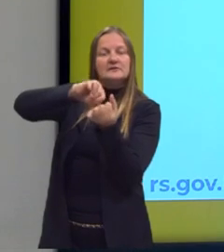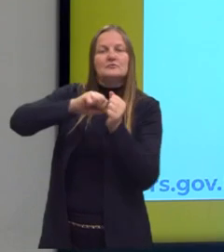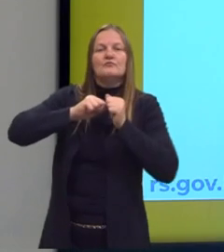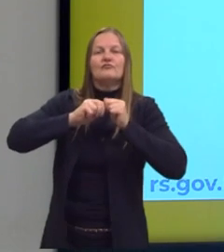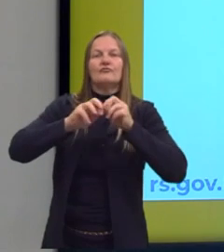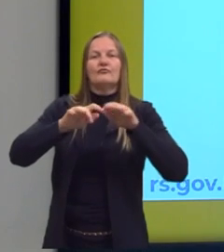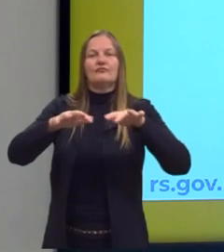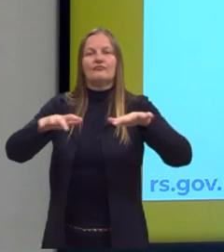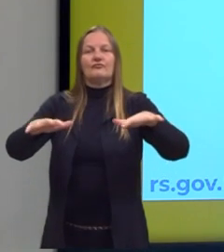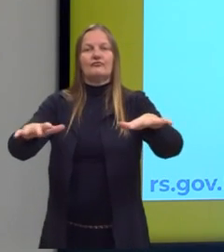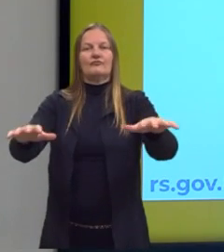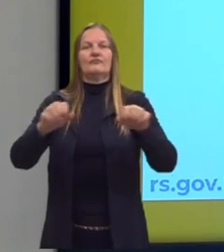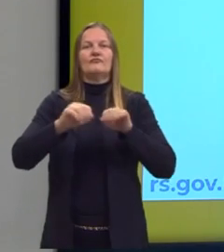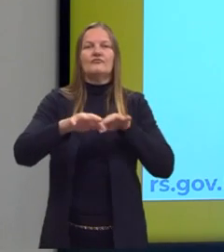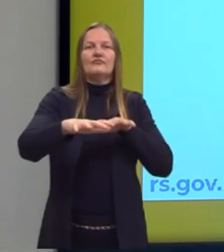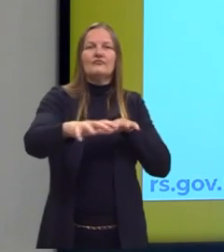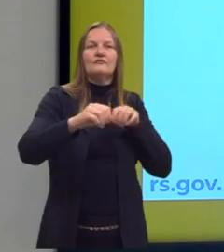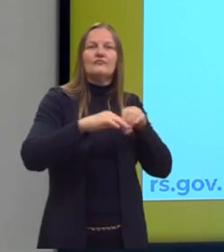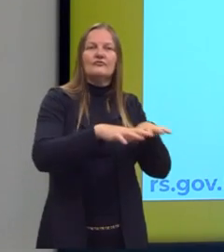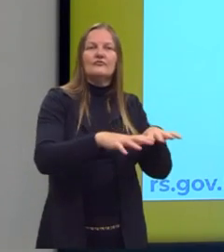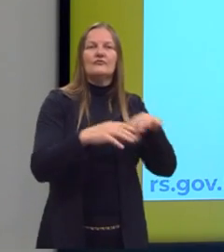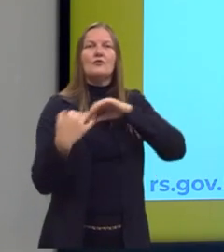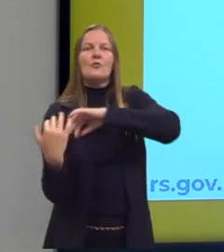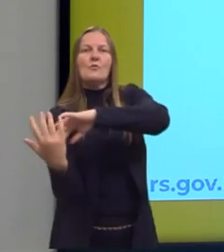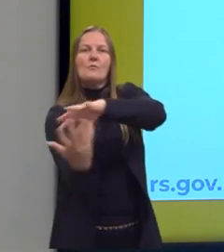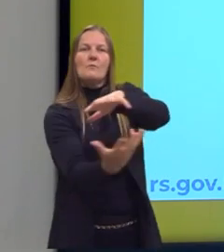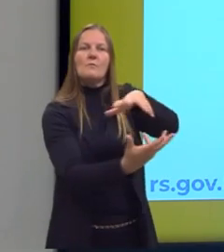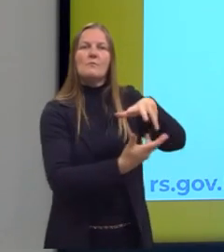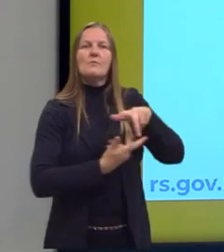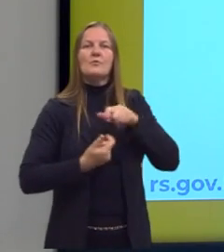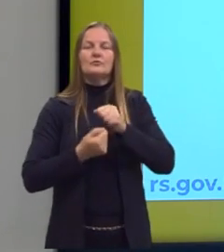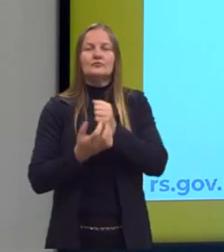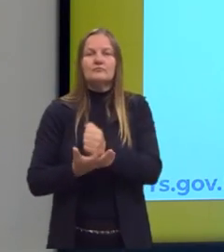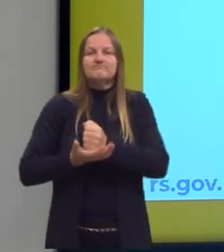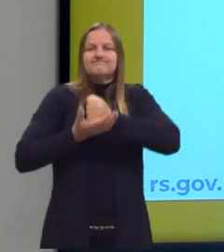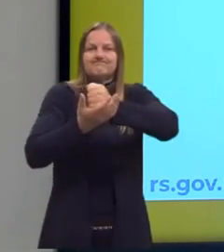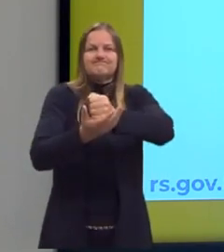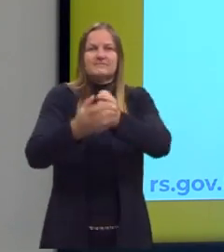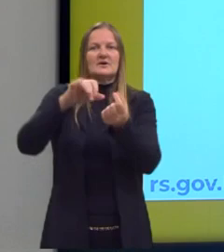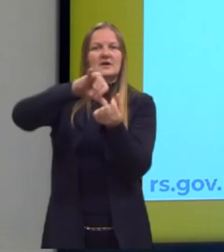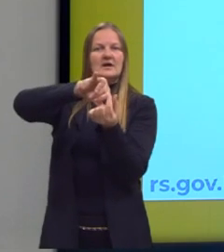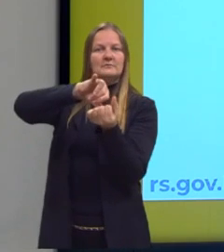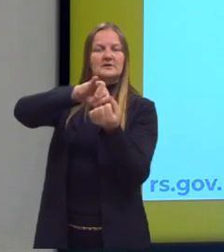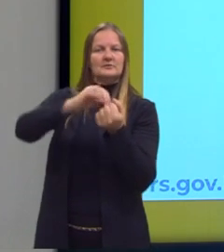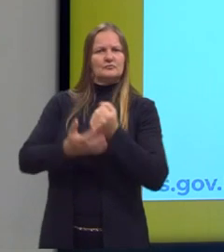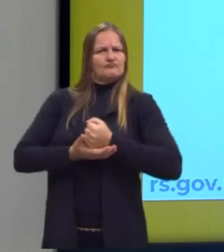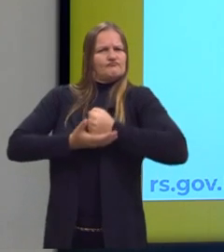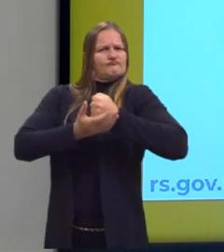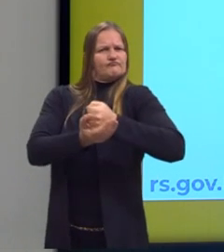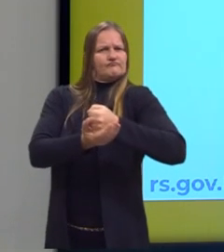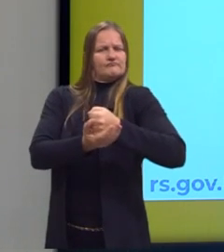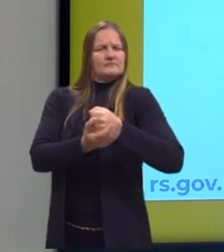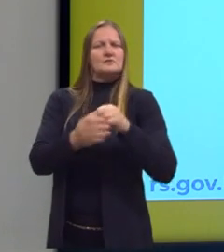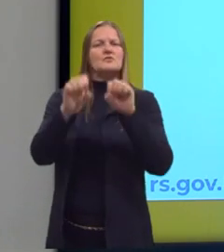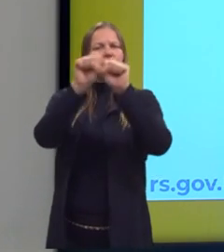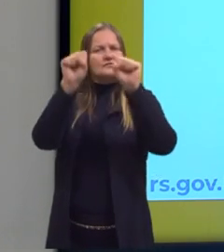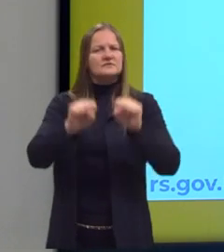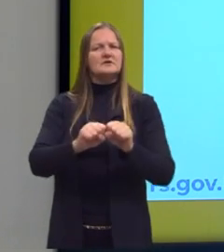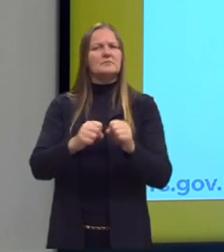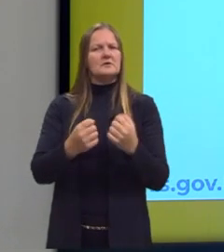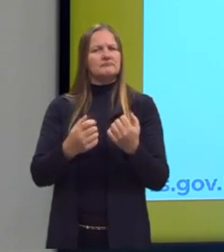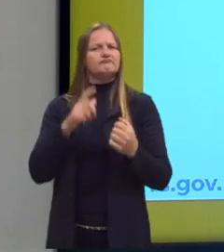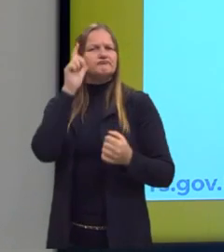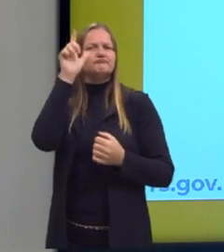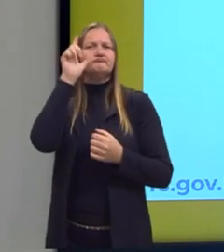elas que deram origem, mas elas deram a sustentação para que o capitalismo existisse e que fosse um sistema, então, que